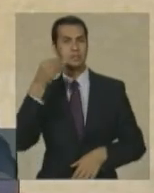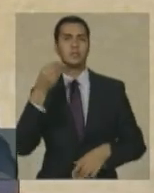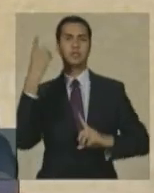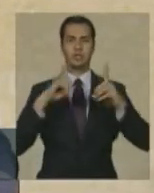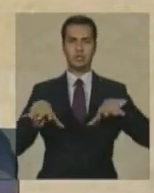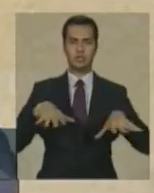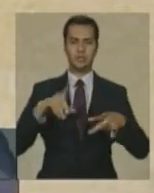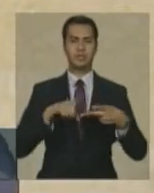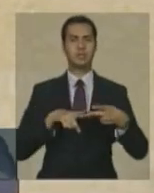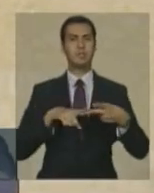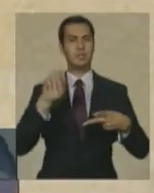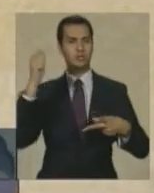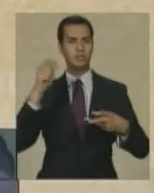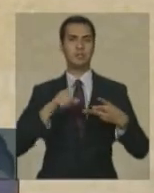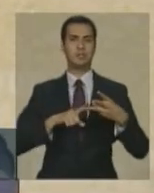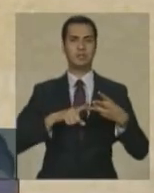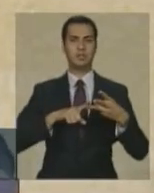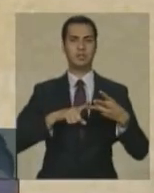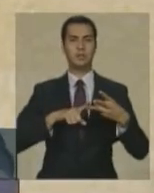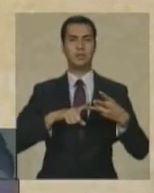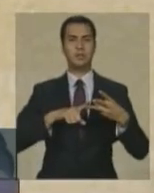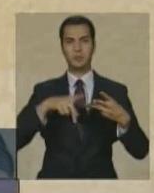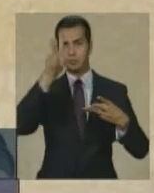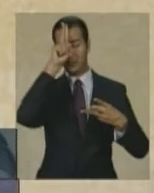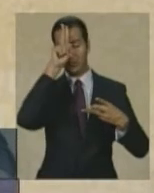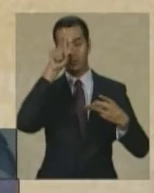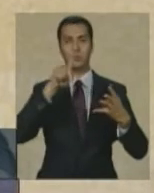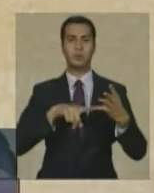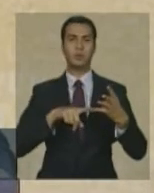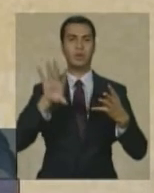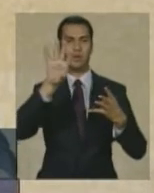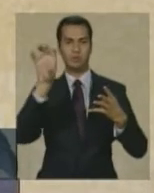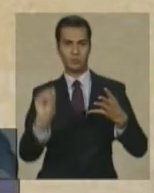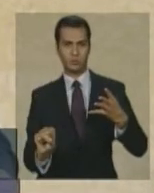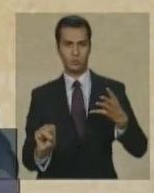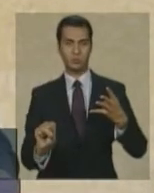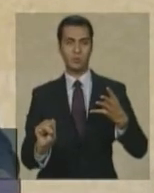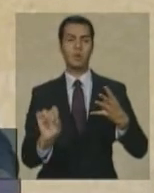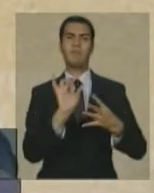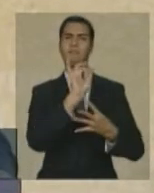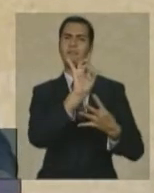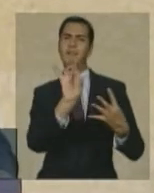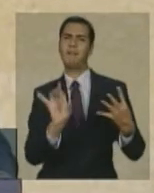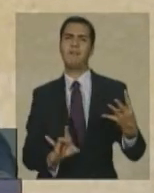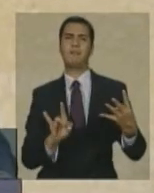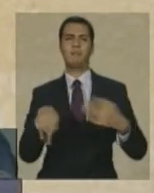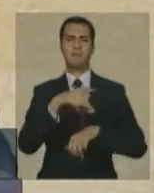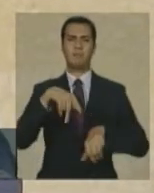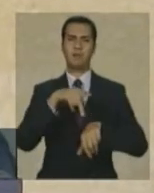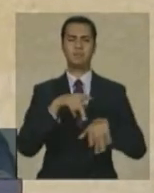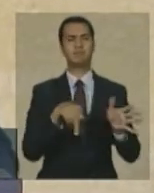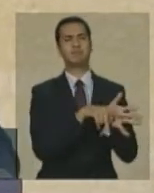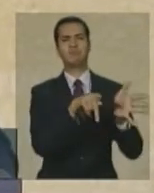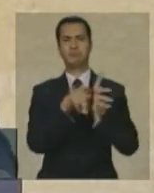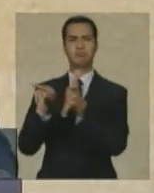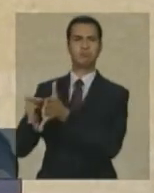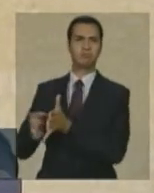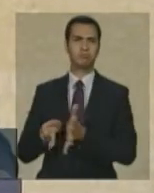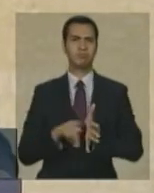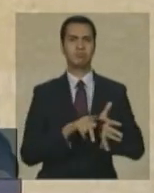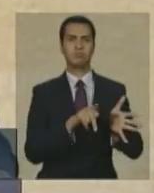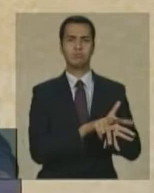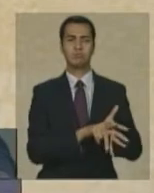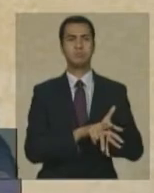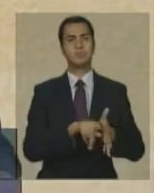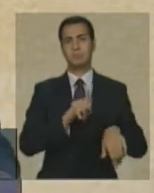no Peru na África do Sul cada país fez do seu jeito e fez a seu tempo segundo